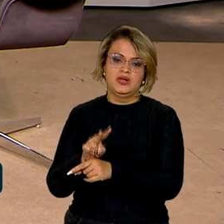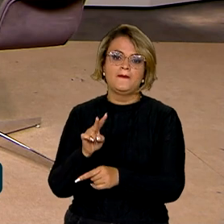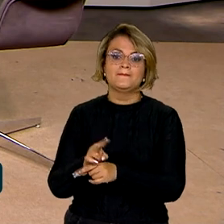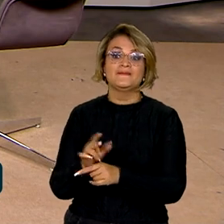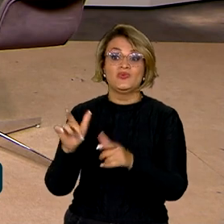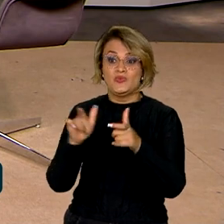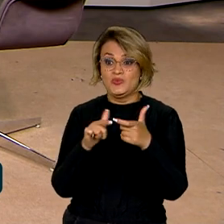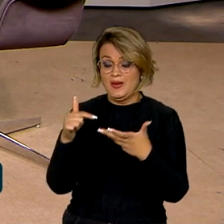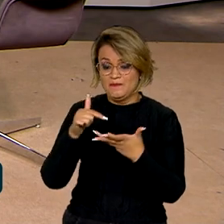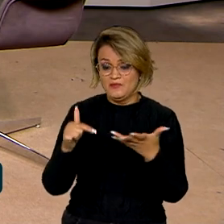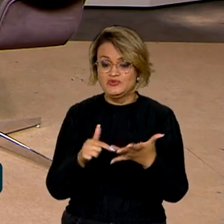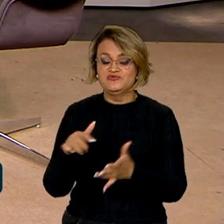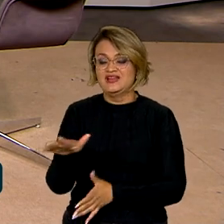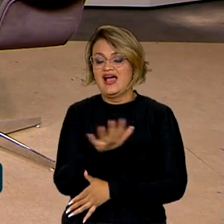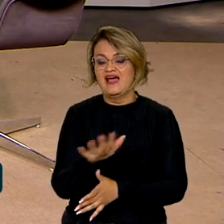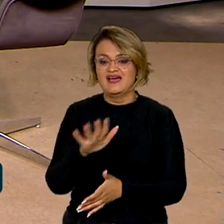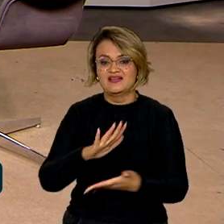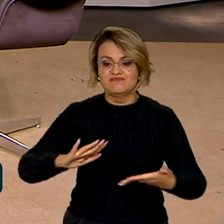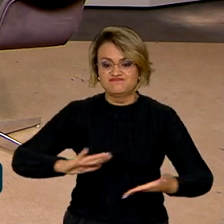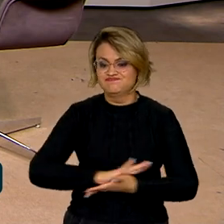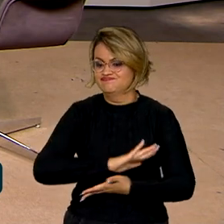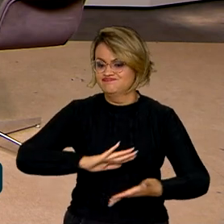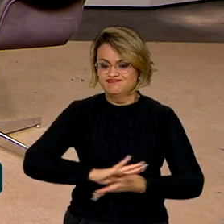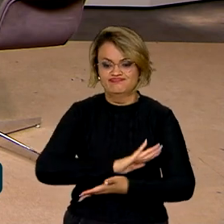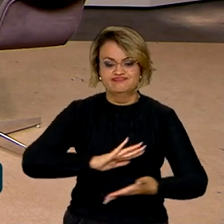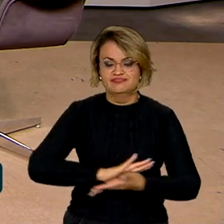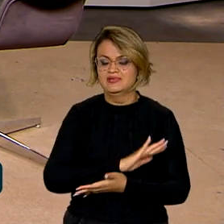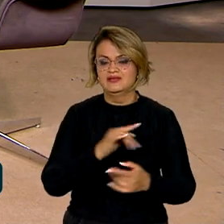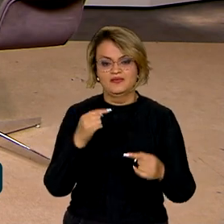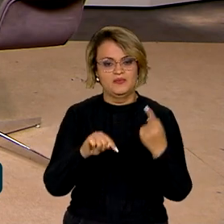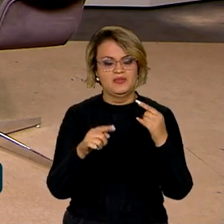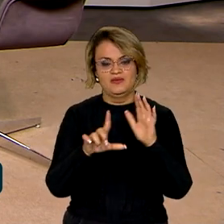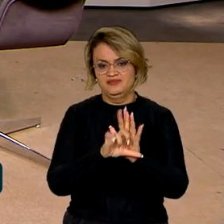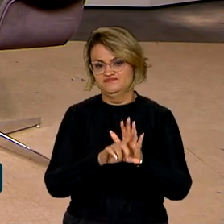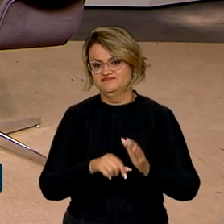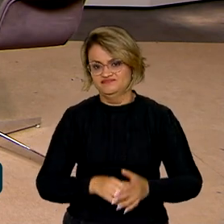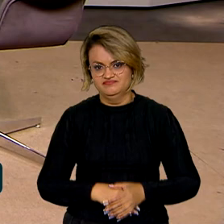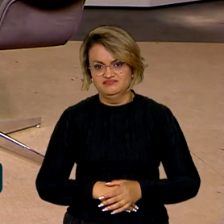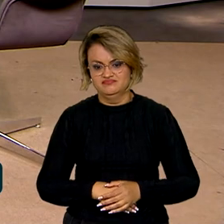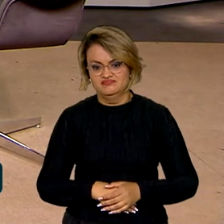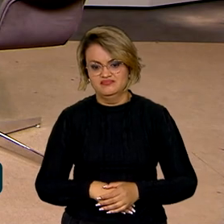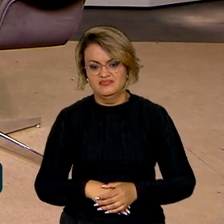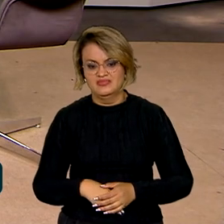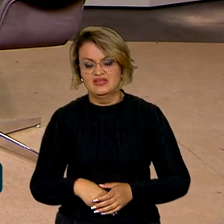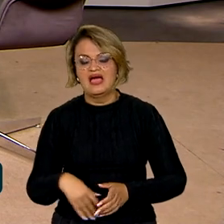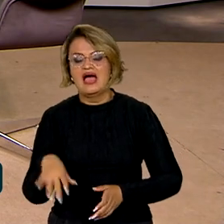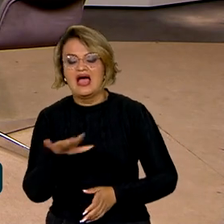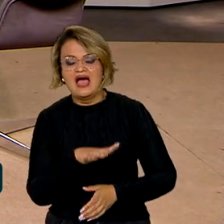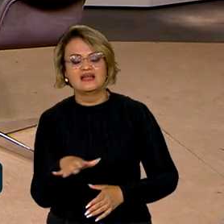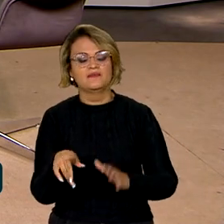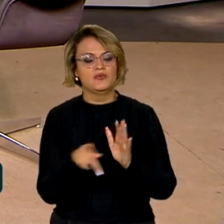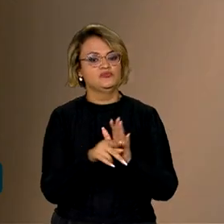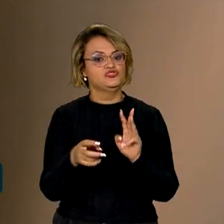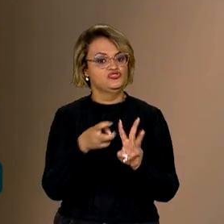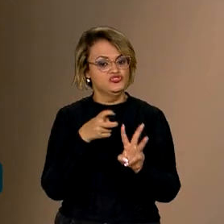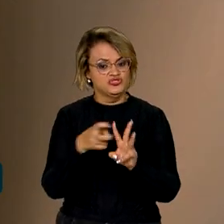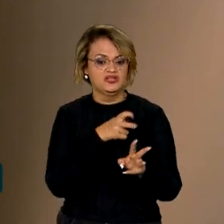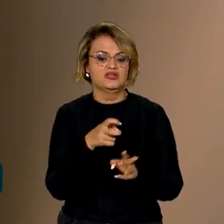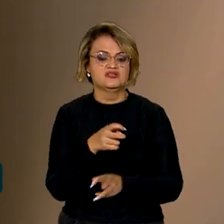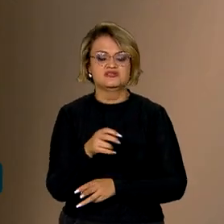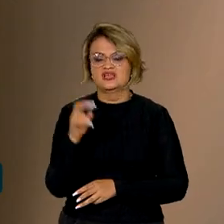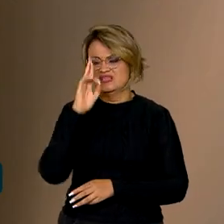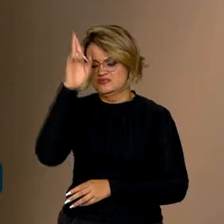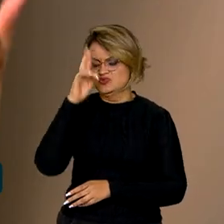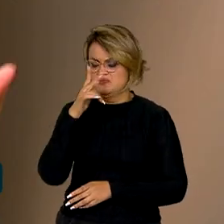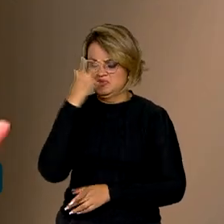propriedades tiveram áreas desmatadas de forma ilegal. Desmatamento em áreas indígenas, executada por